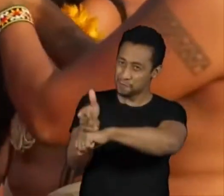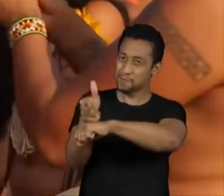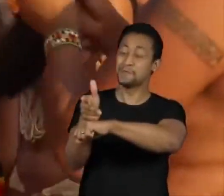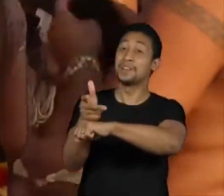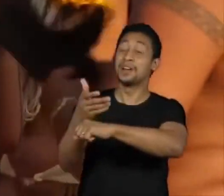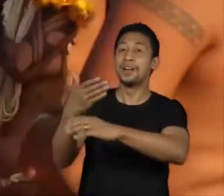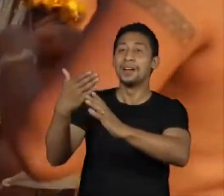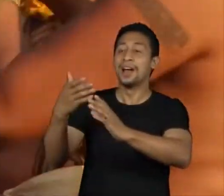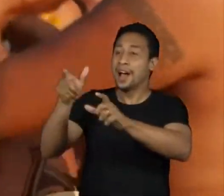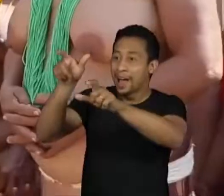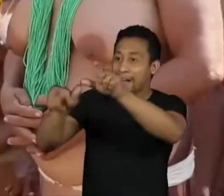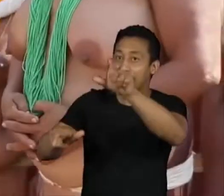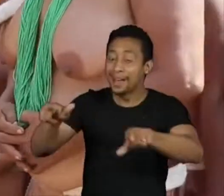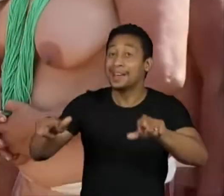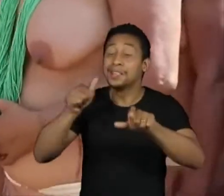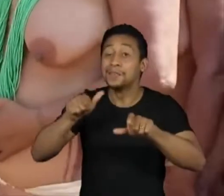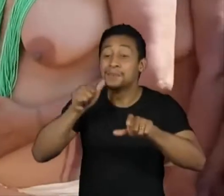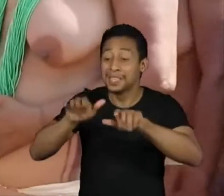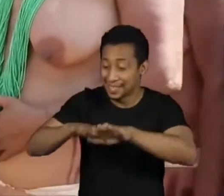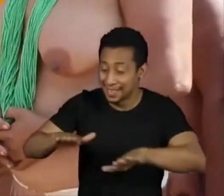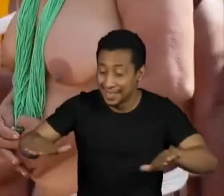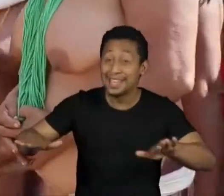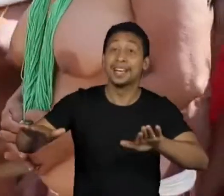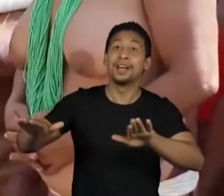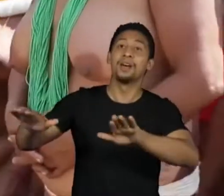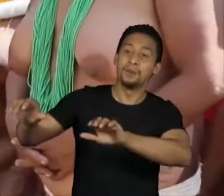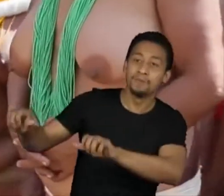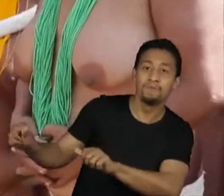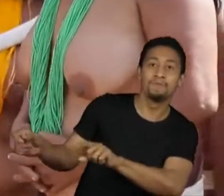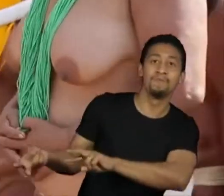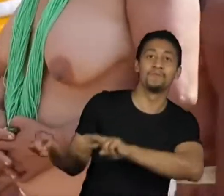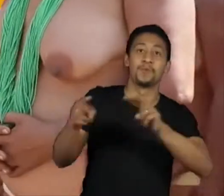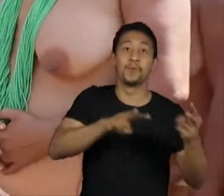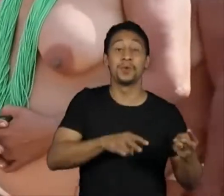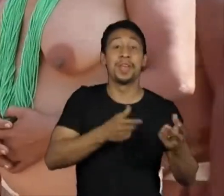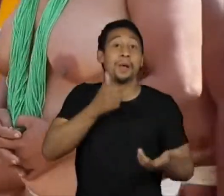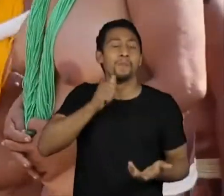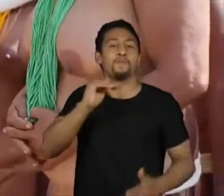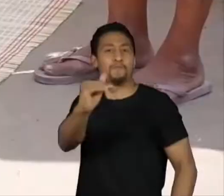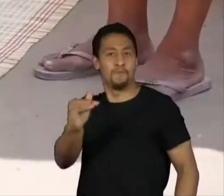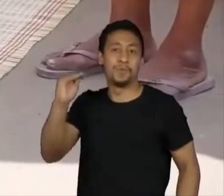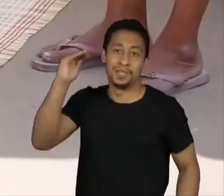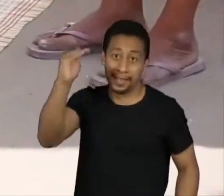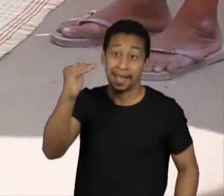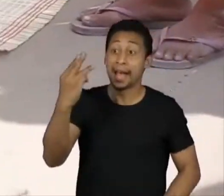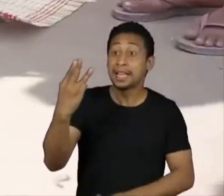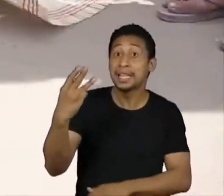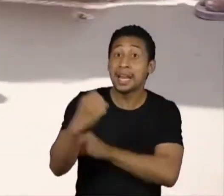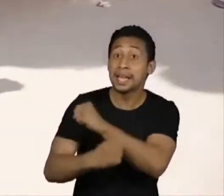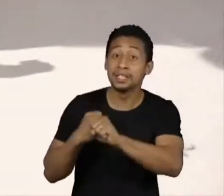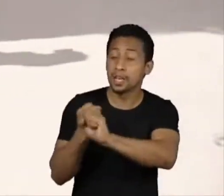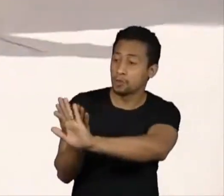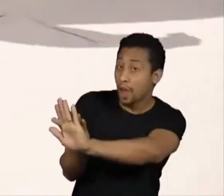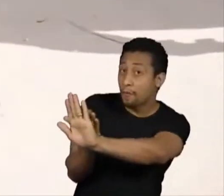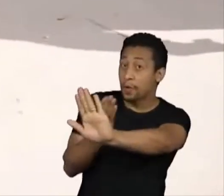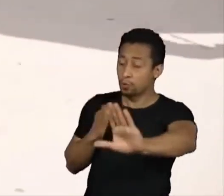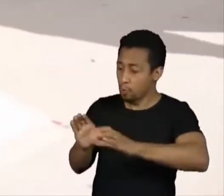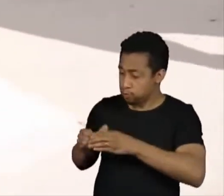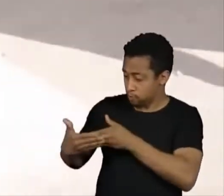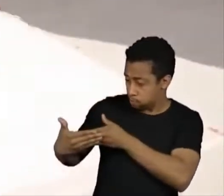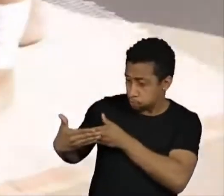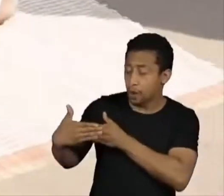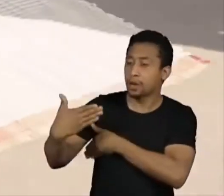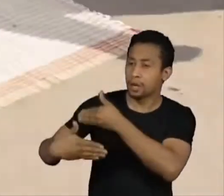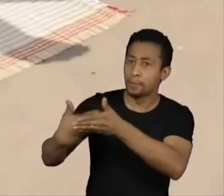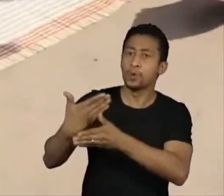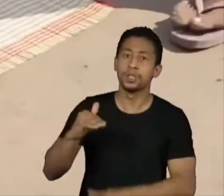menina que vira mulher, entrando na vida adulta, depois de ter ficado 3 anos reclusa. A pessoa era de uma menina